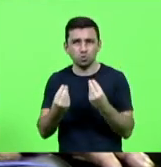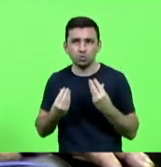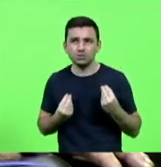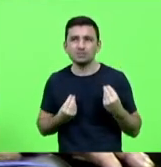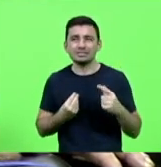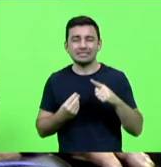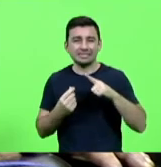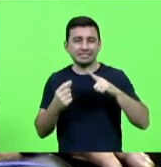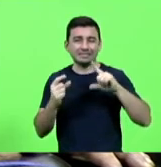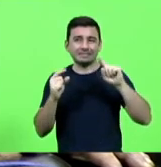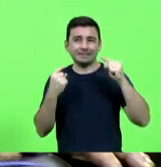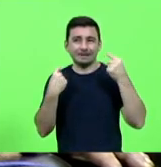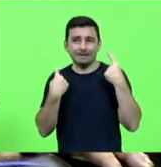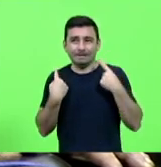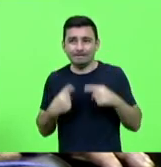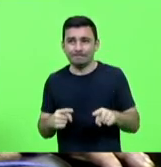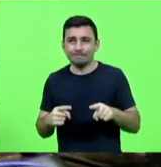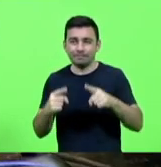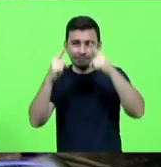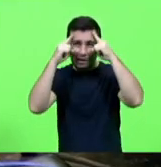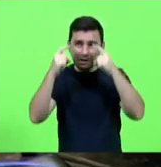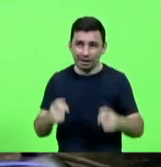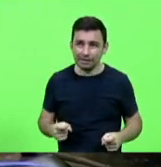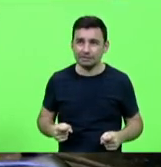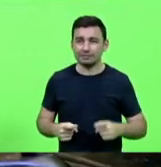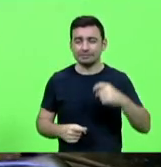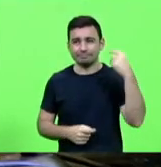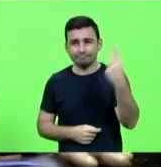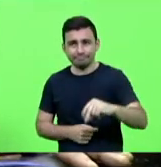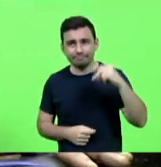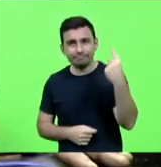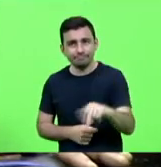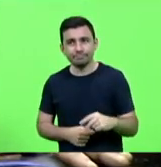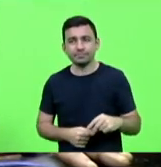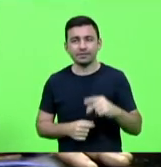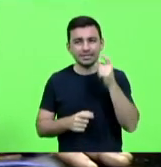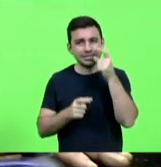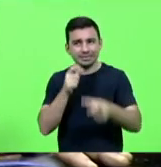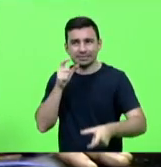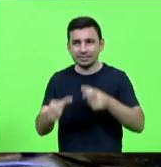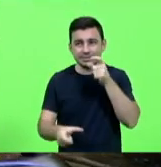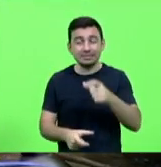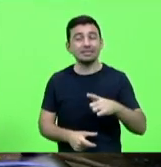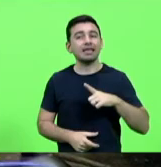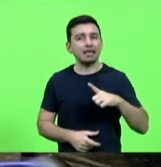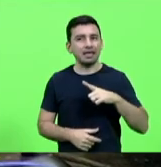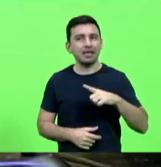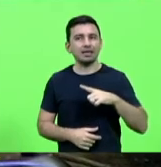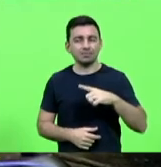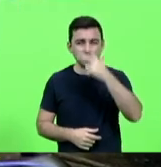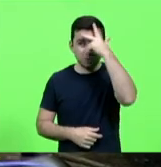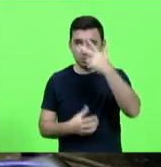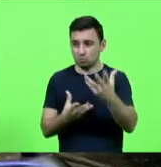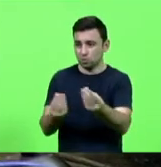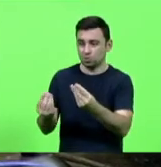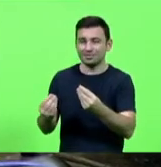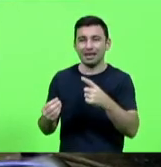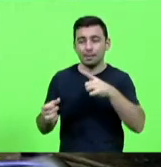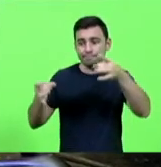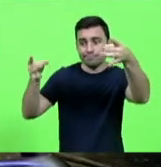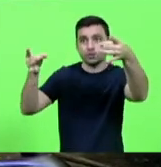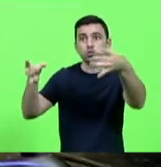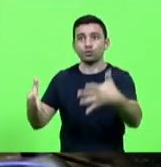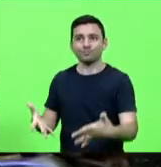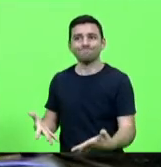vítimas de violência física violência verbal existe muitos idosos que sofrem por causa do abandono a